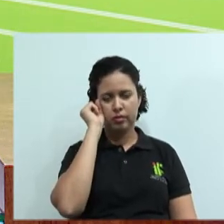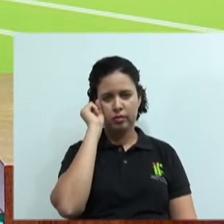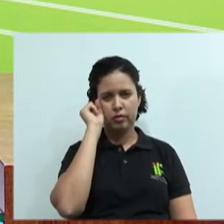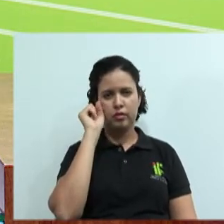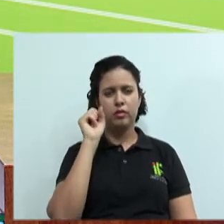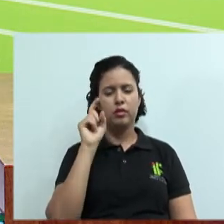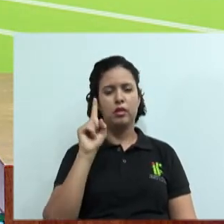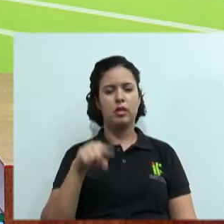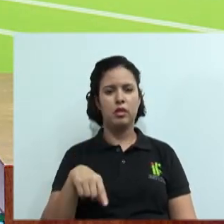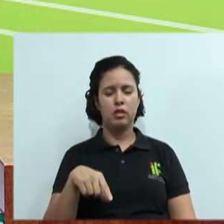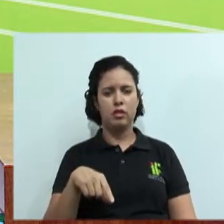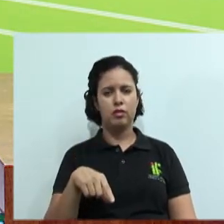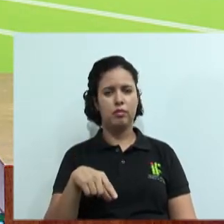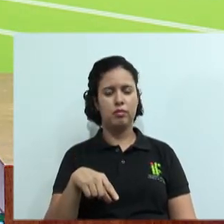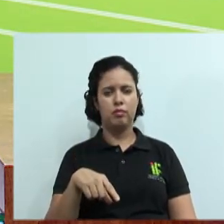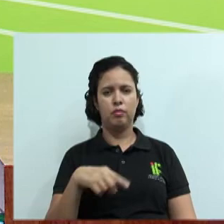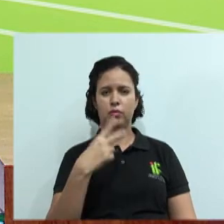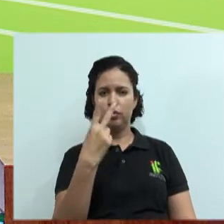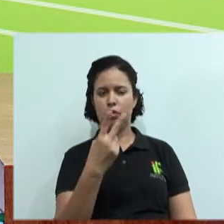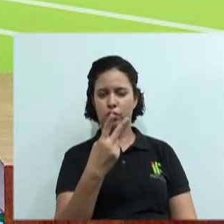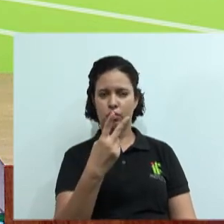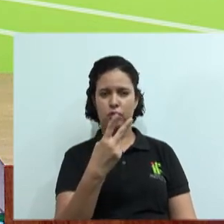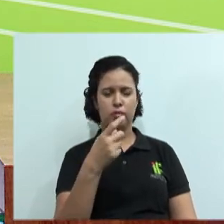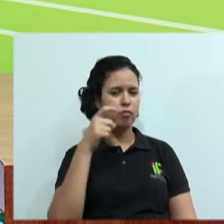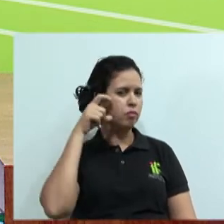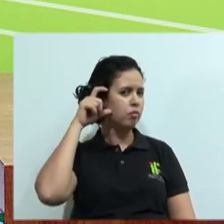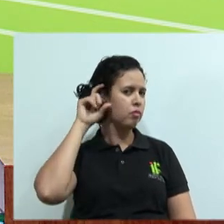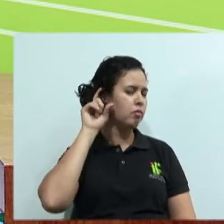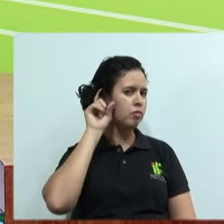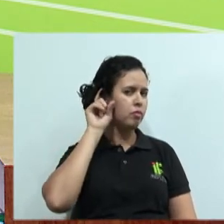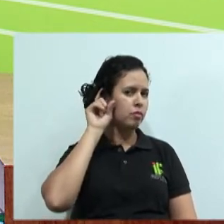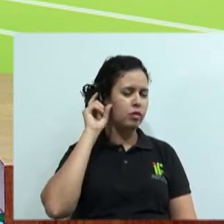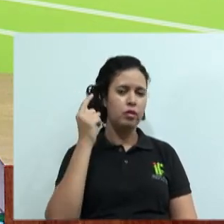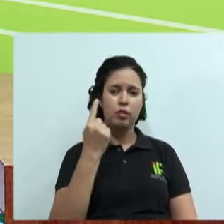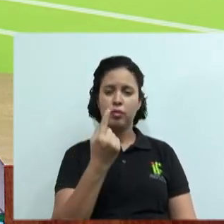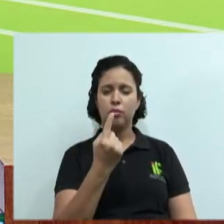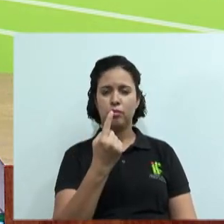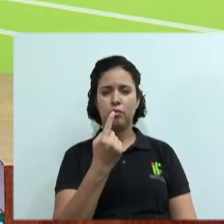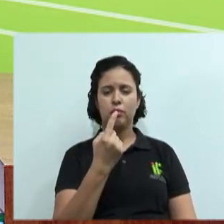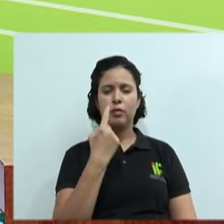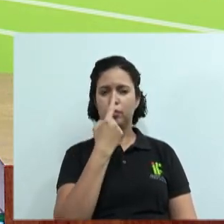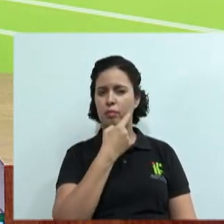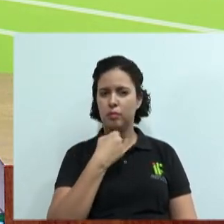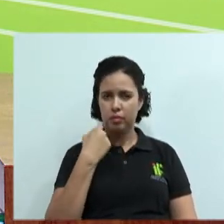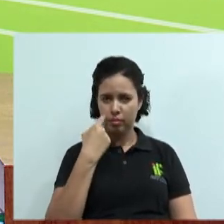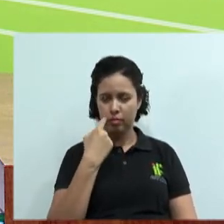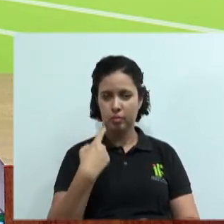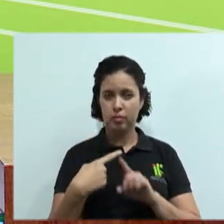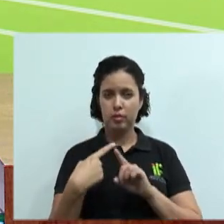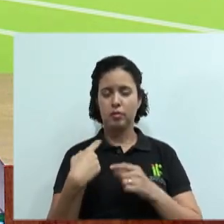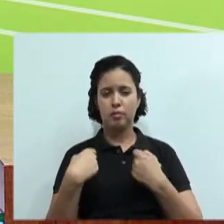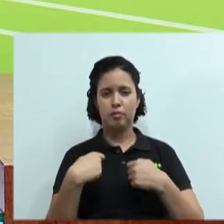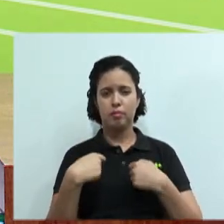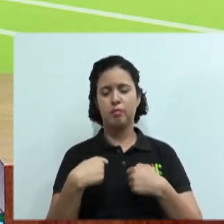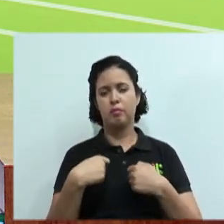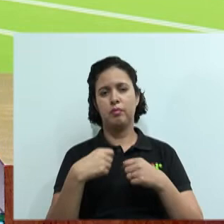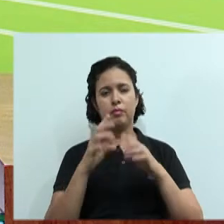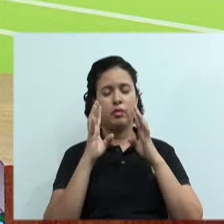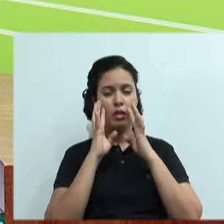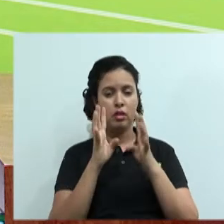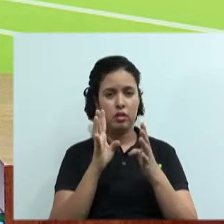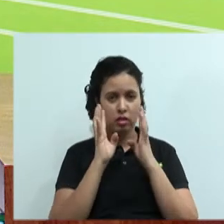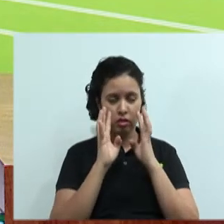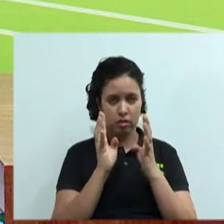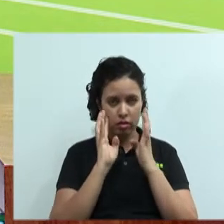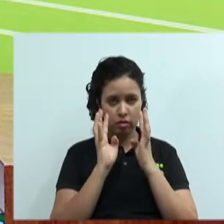temos o quê? Dois ouvidos e uma boca, tá? Para ouvir muito mais do que falar. E aí você imagina uma situação que você está lá